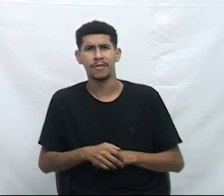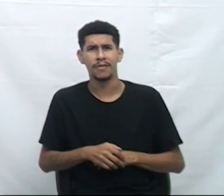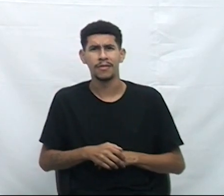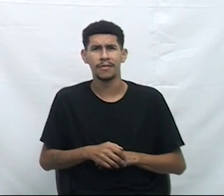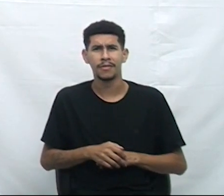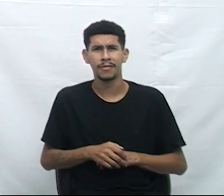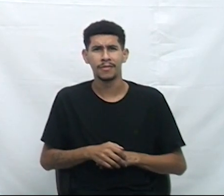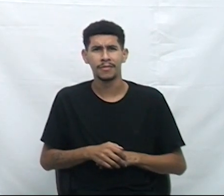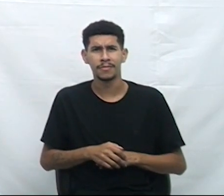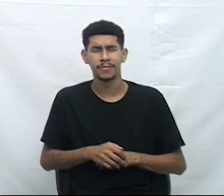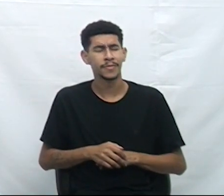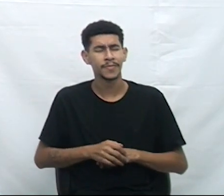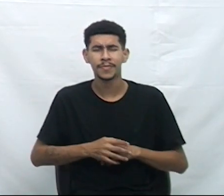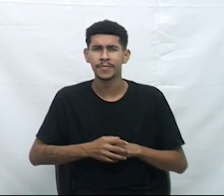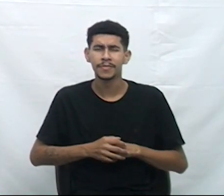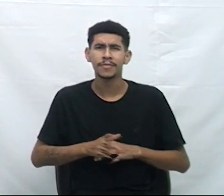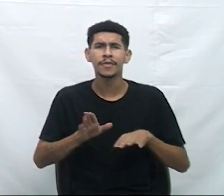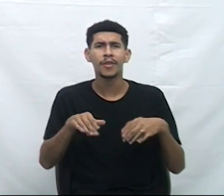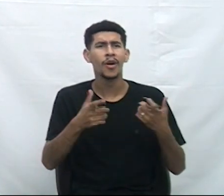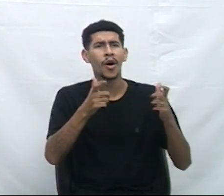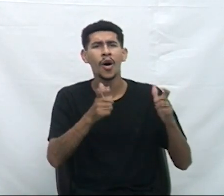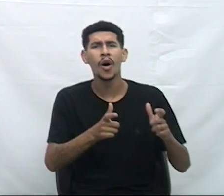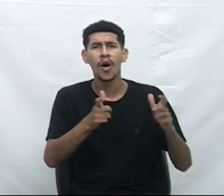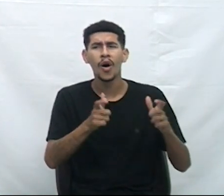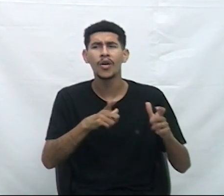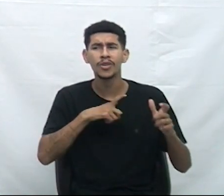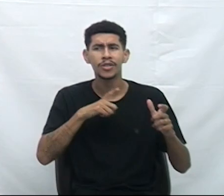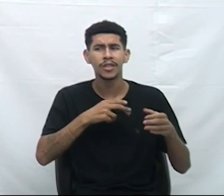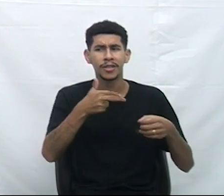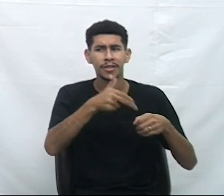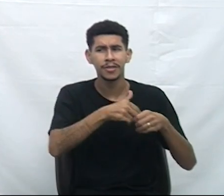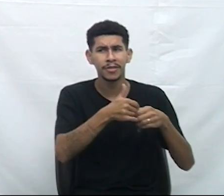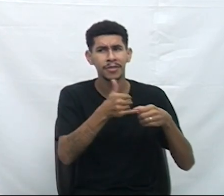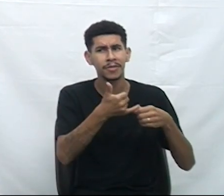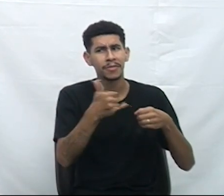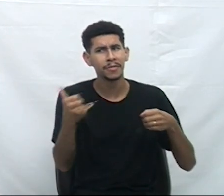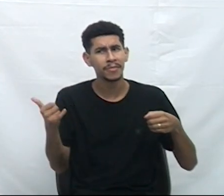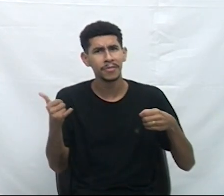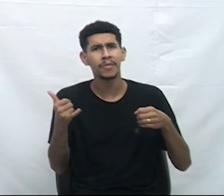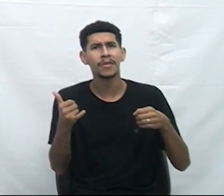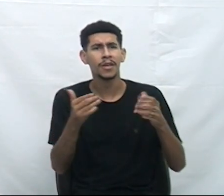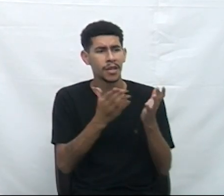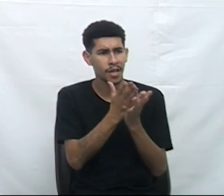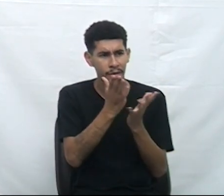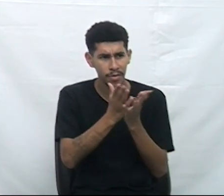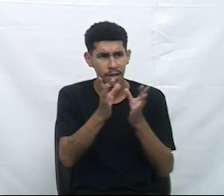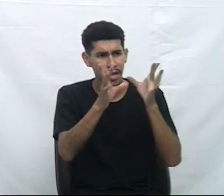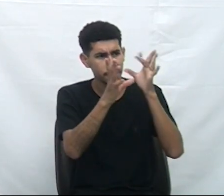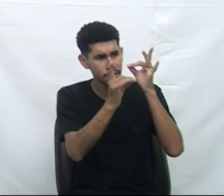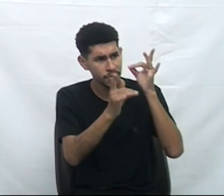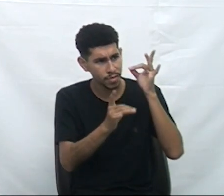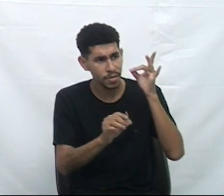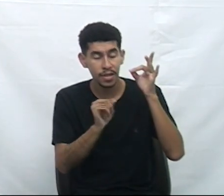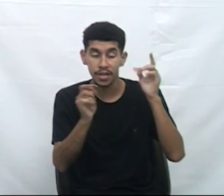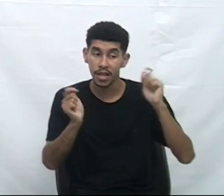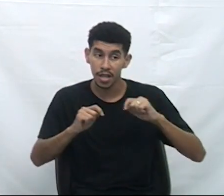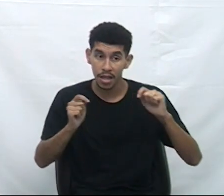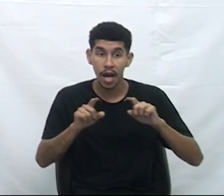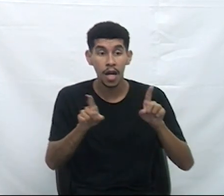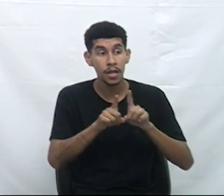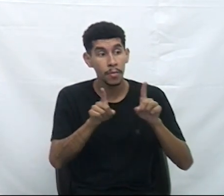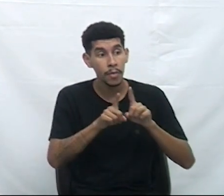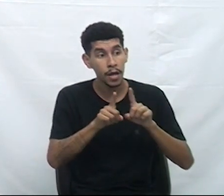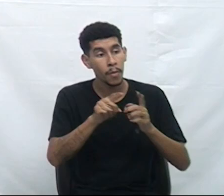Qual o modelo da estação de recarga, ou BOX, encaminhar especificações técnicas, se possível, o próprio manual?